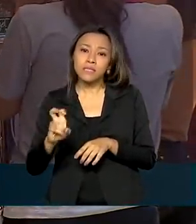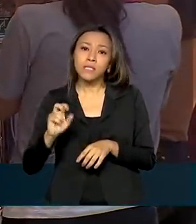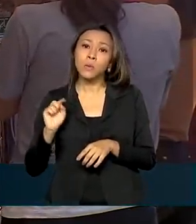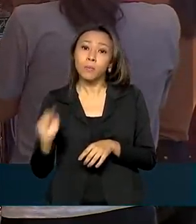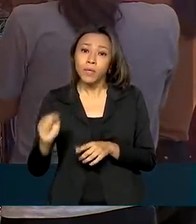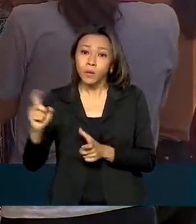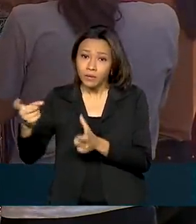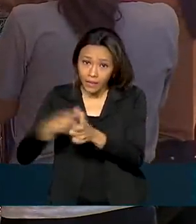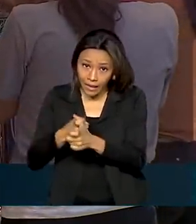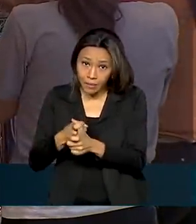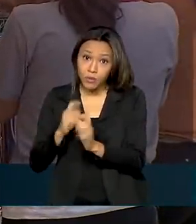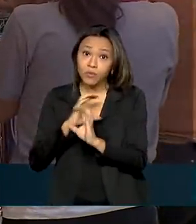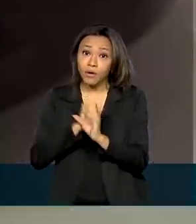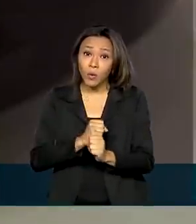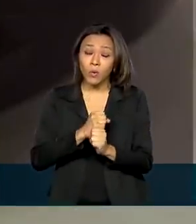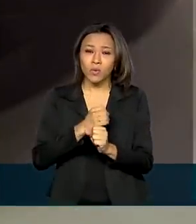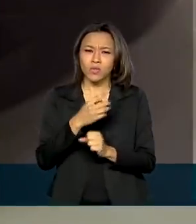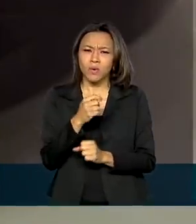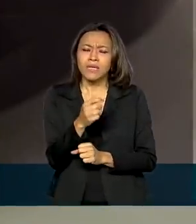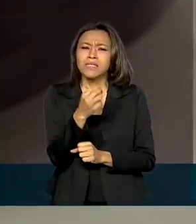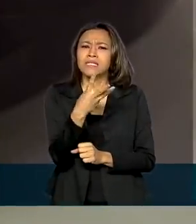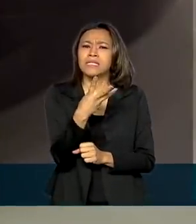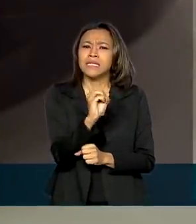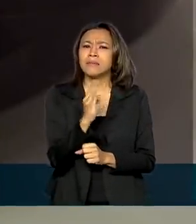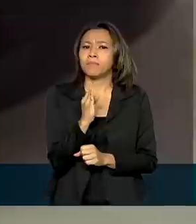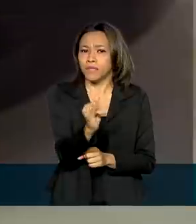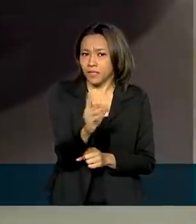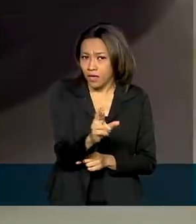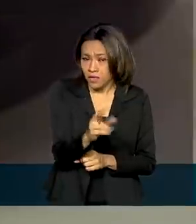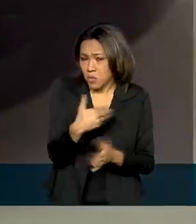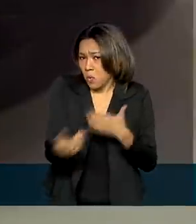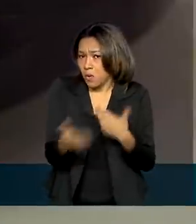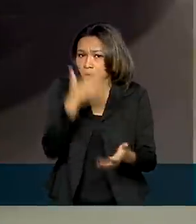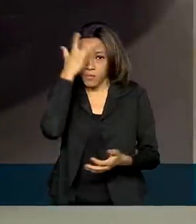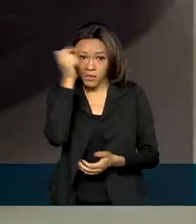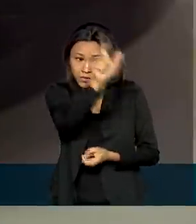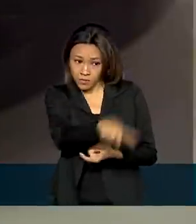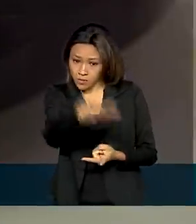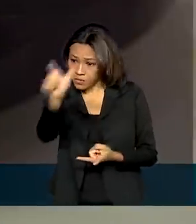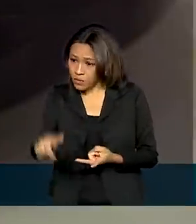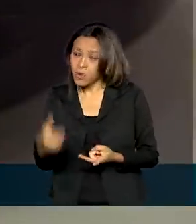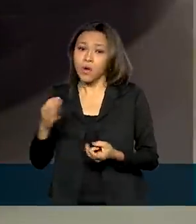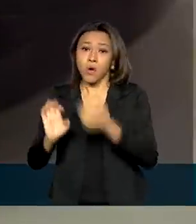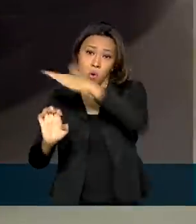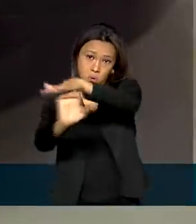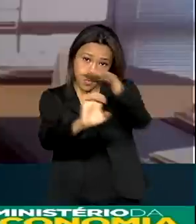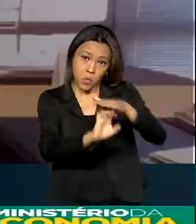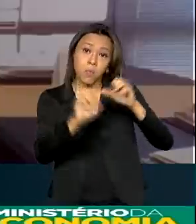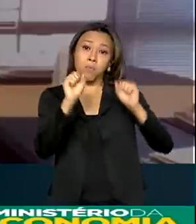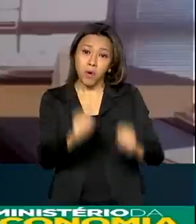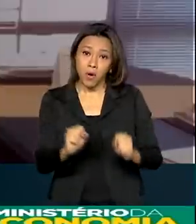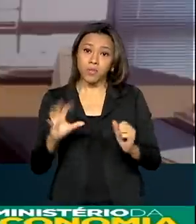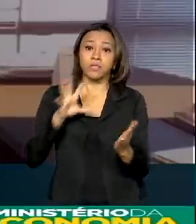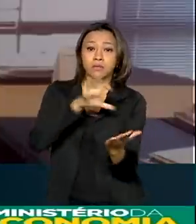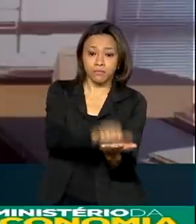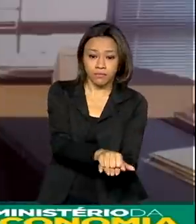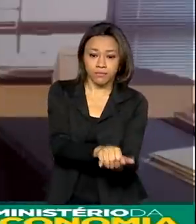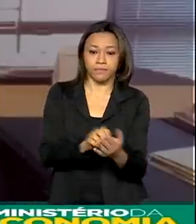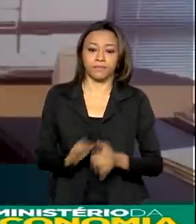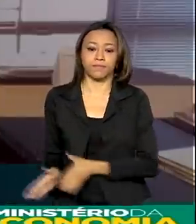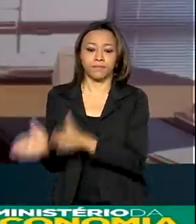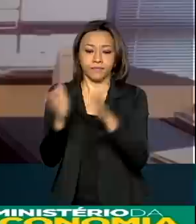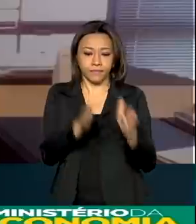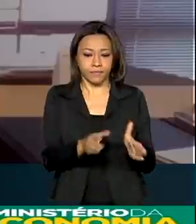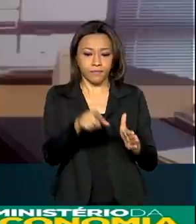quase 30 bilhões de reais. Qualquer pessoa, seja física ou jurídica, pode se candidatar. A transação tributária,